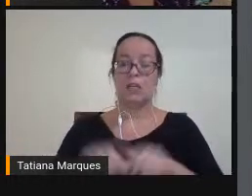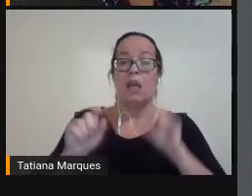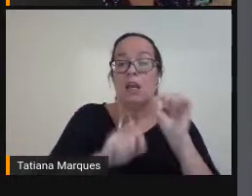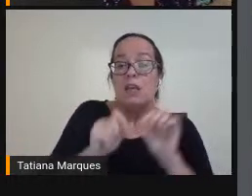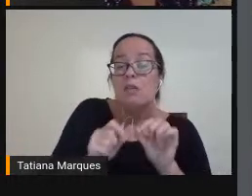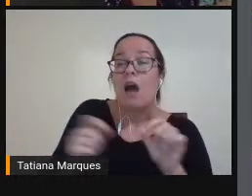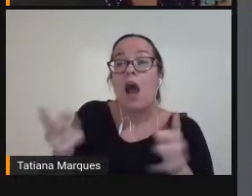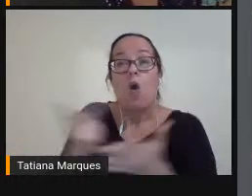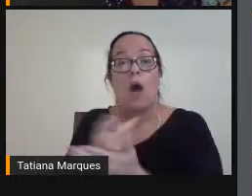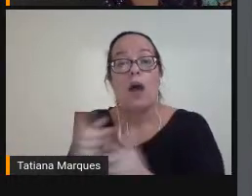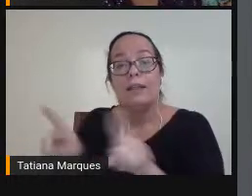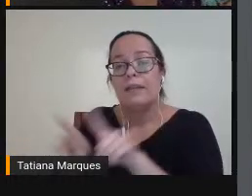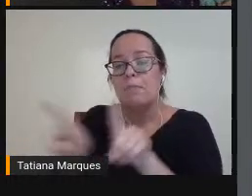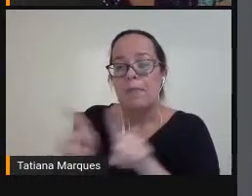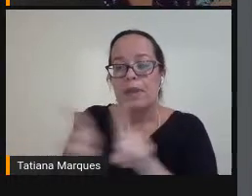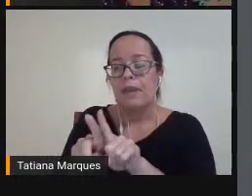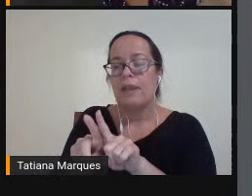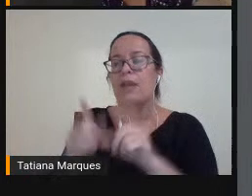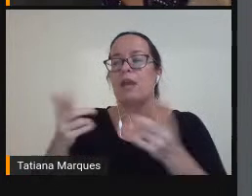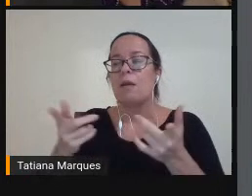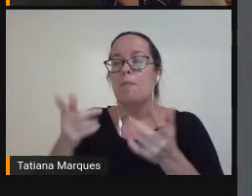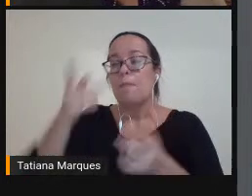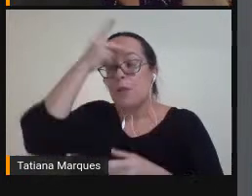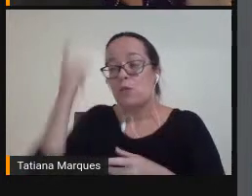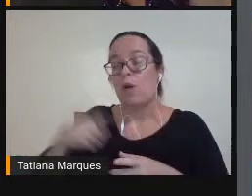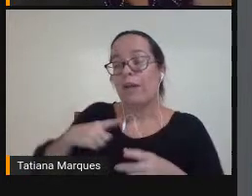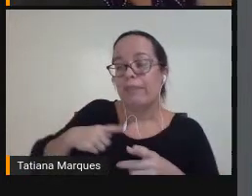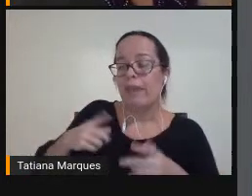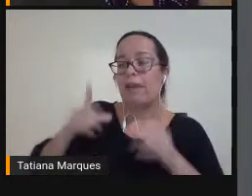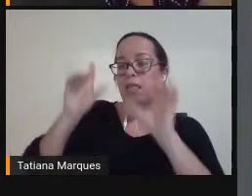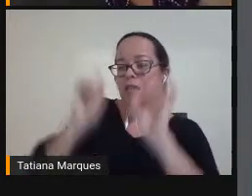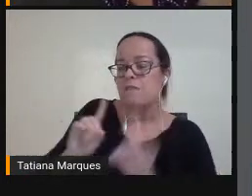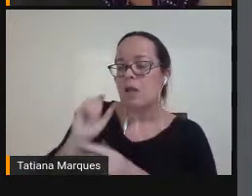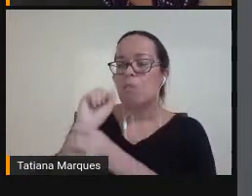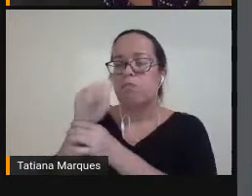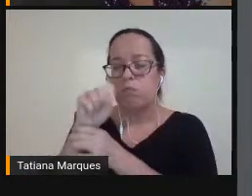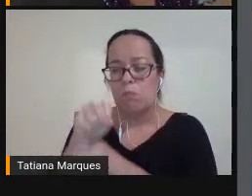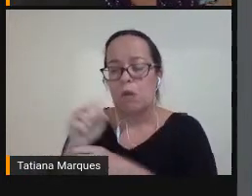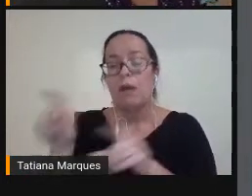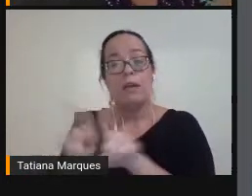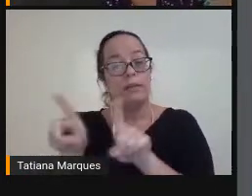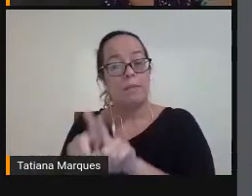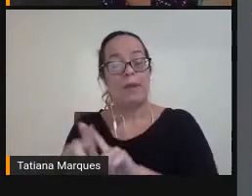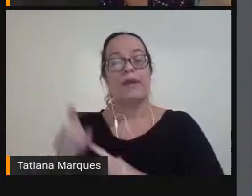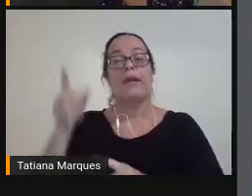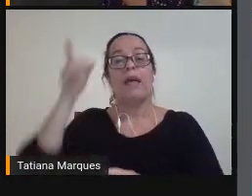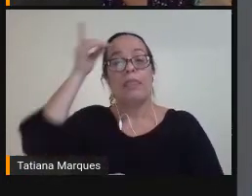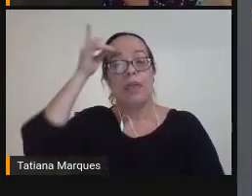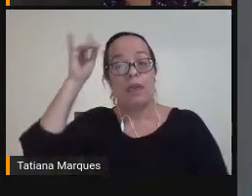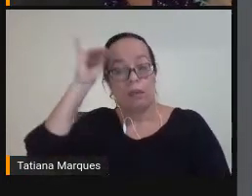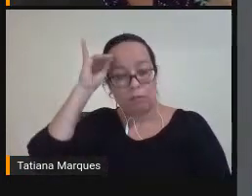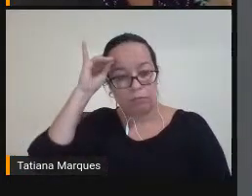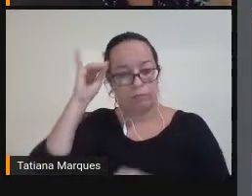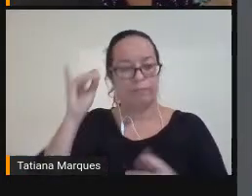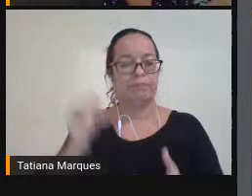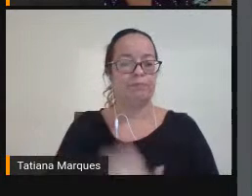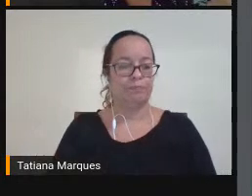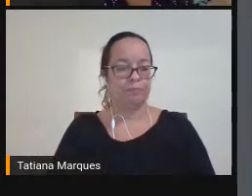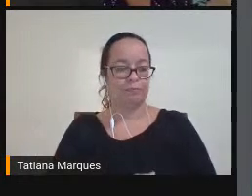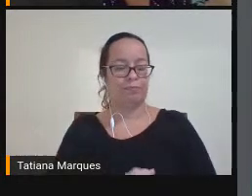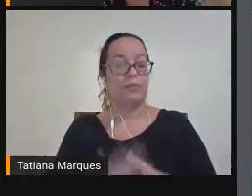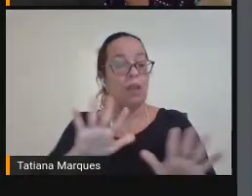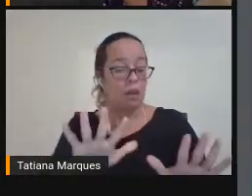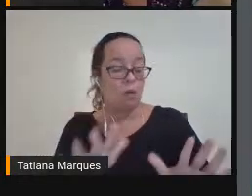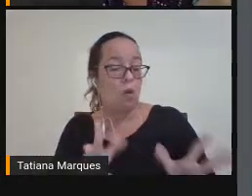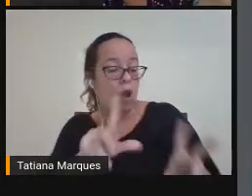pessoas Com deficiência Motora E deficiência Intelectual E por isso Eu escolhi